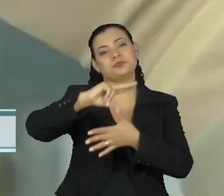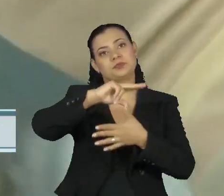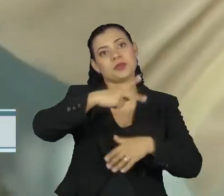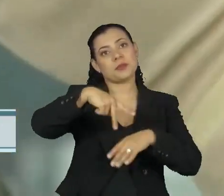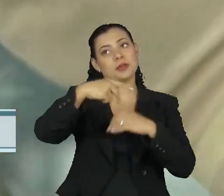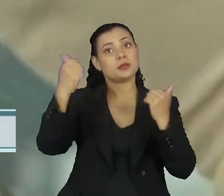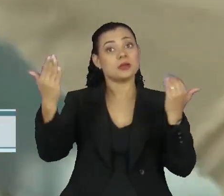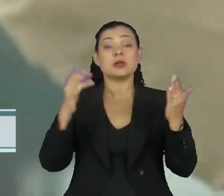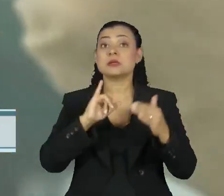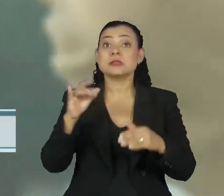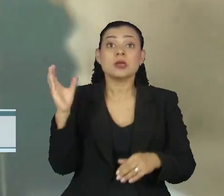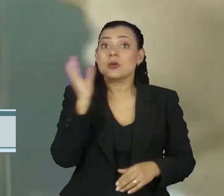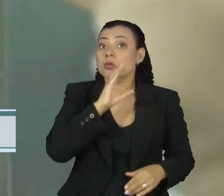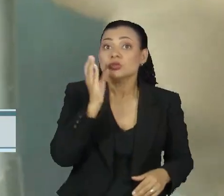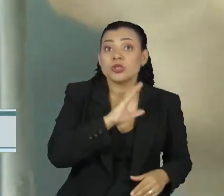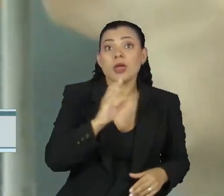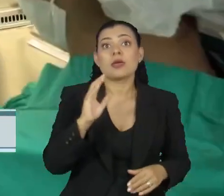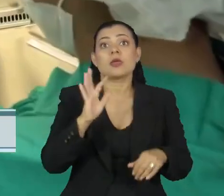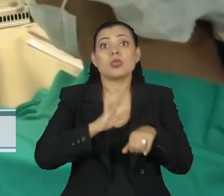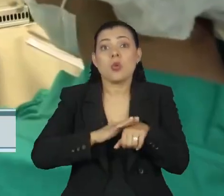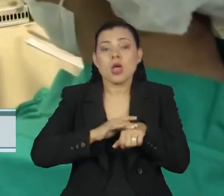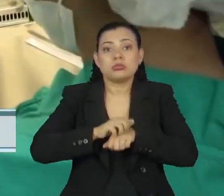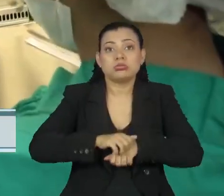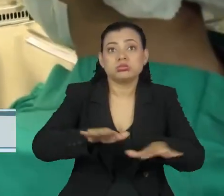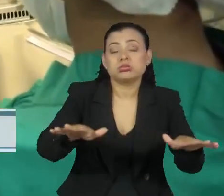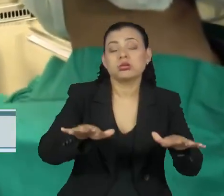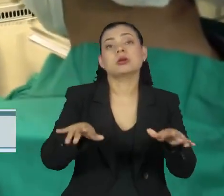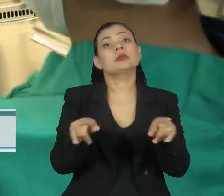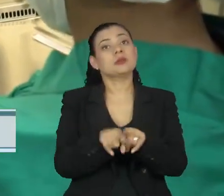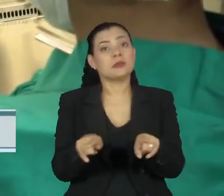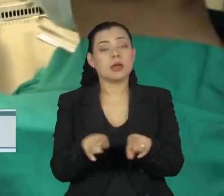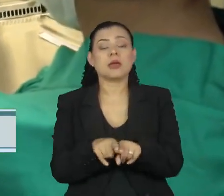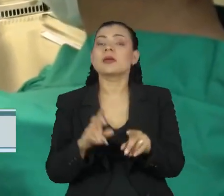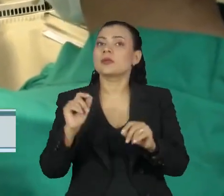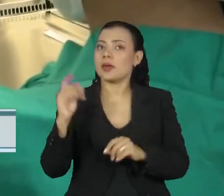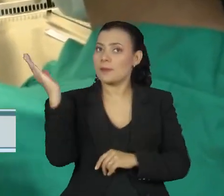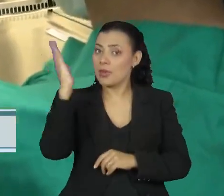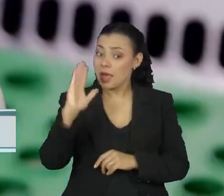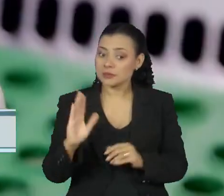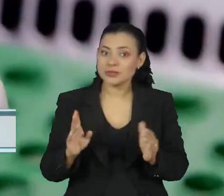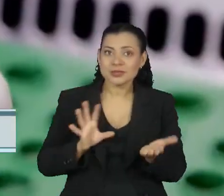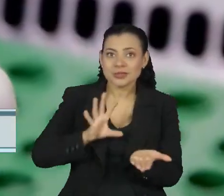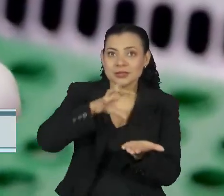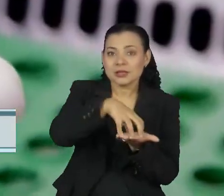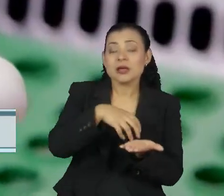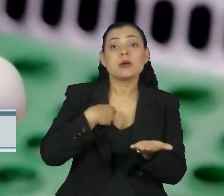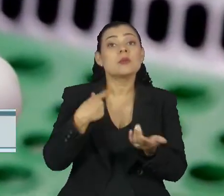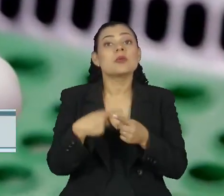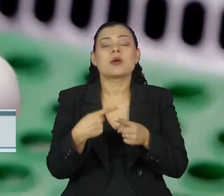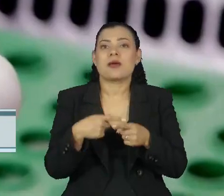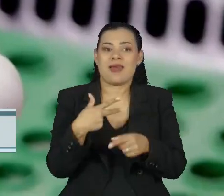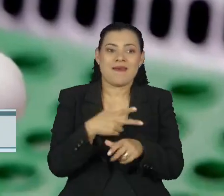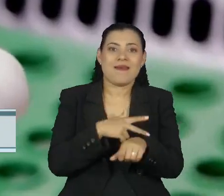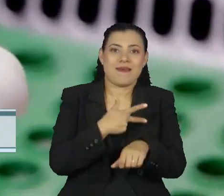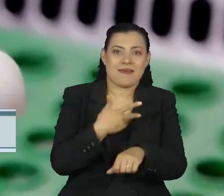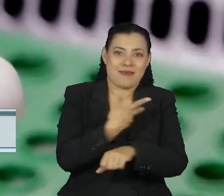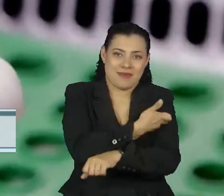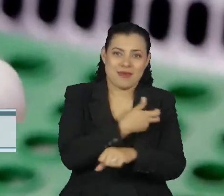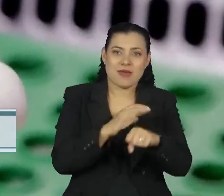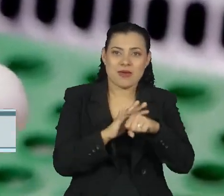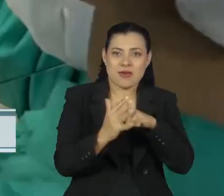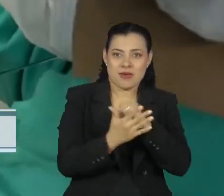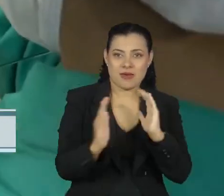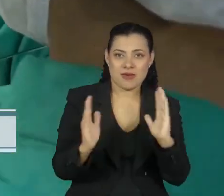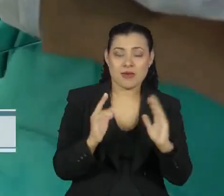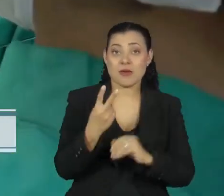em caso de epidemia ou pandemia. Segundo a Agência Brasil, diante da grande procura por imunizantes em 2023,